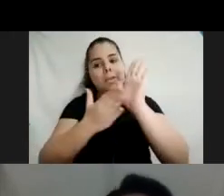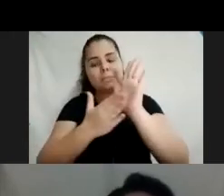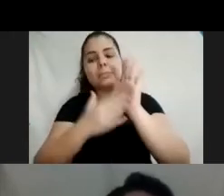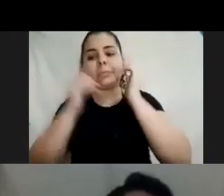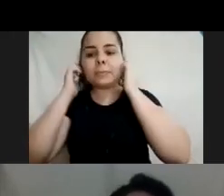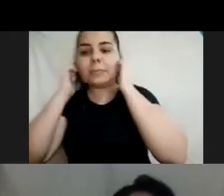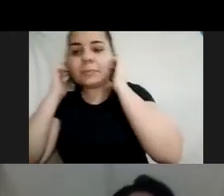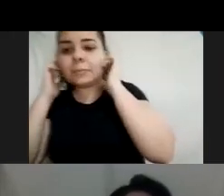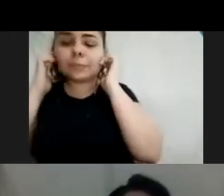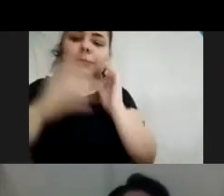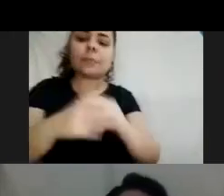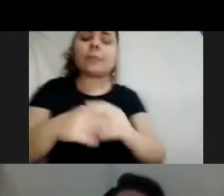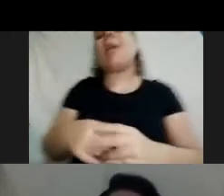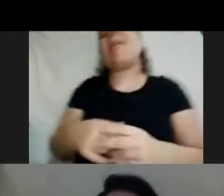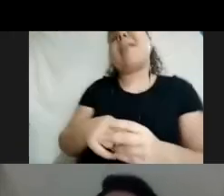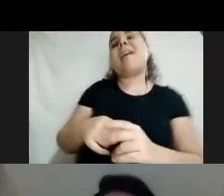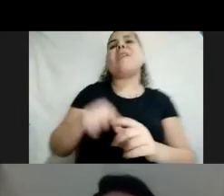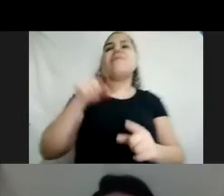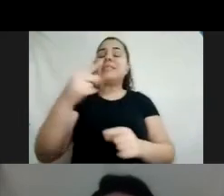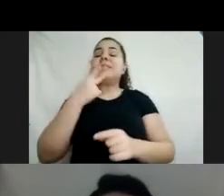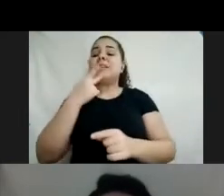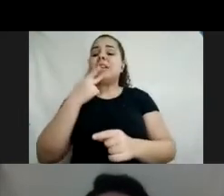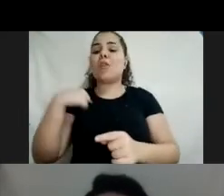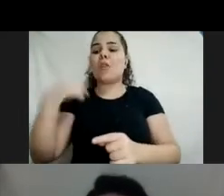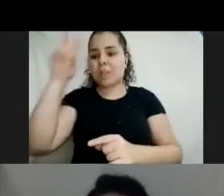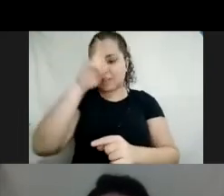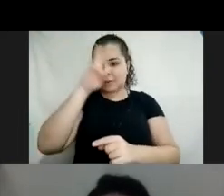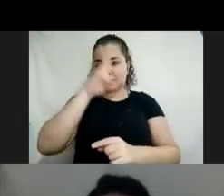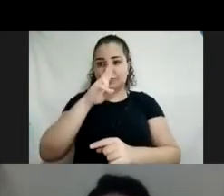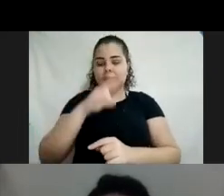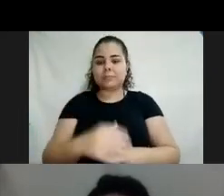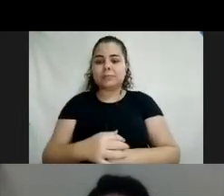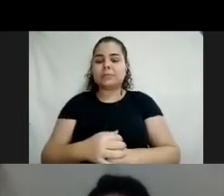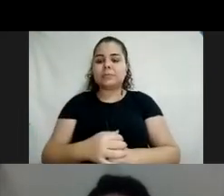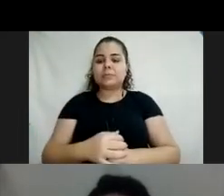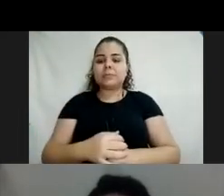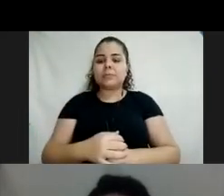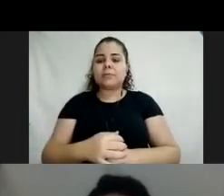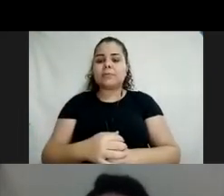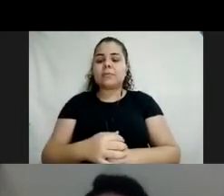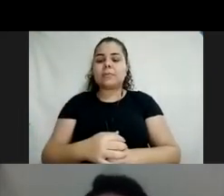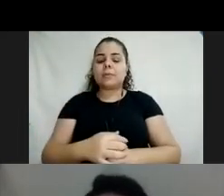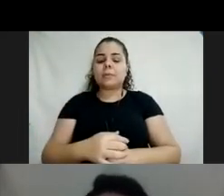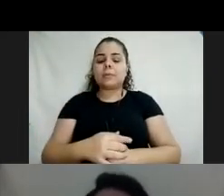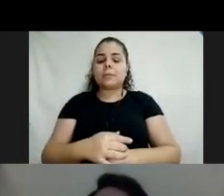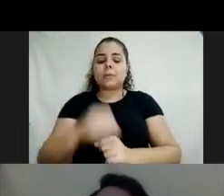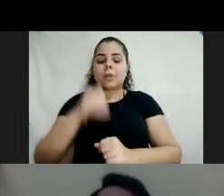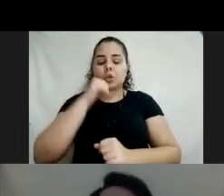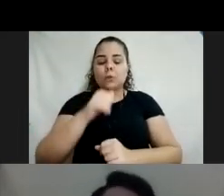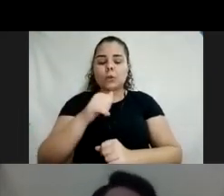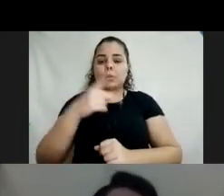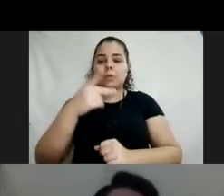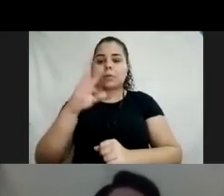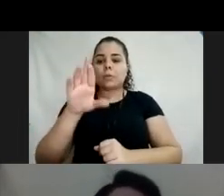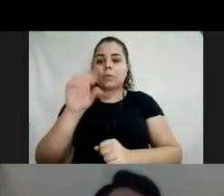Você falando, eu me lembrei da, aí eu esqueci o nome dela, da produtora que coordena o Assim